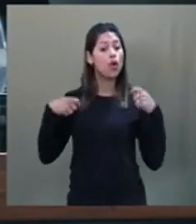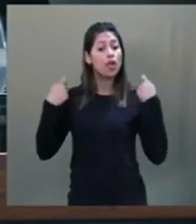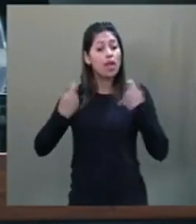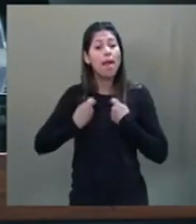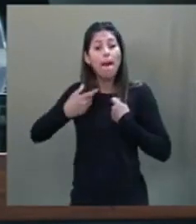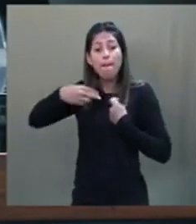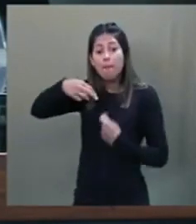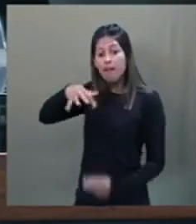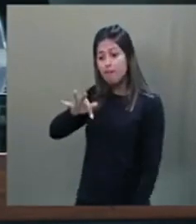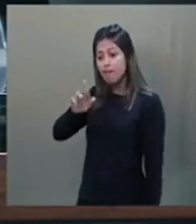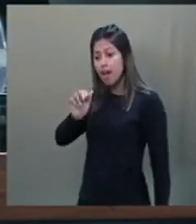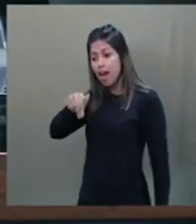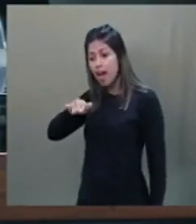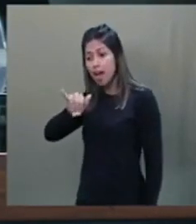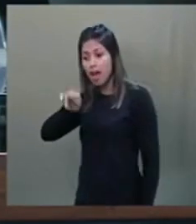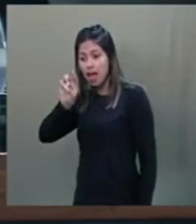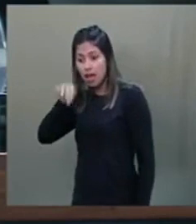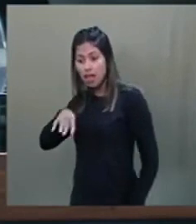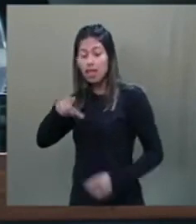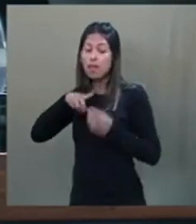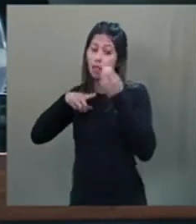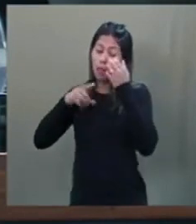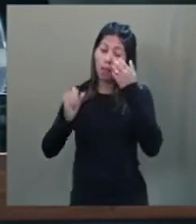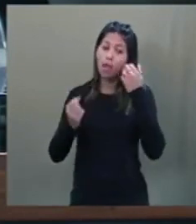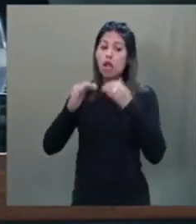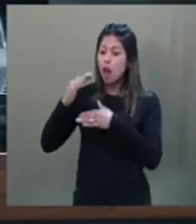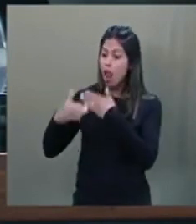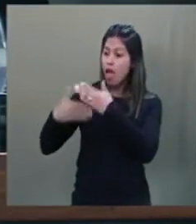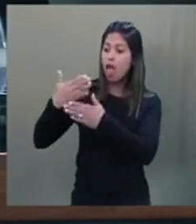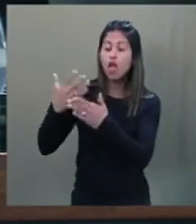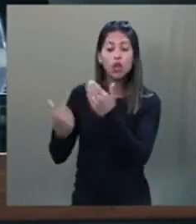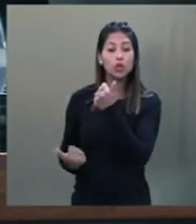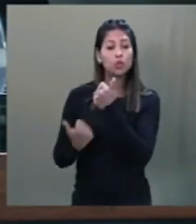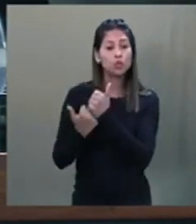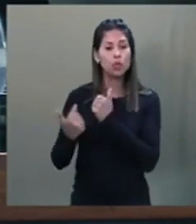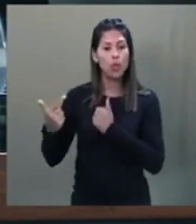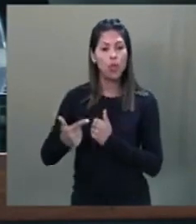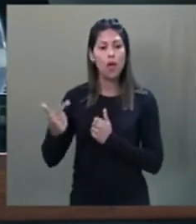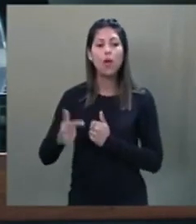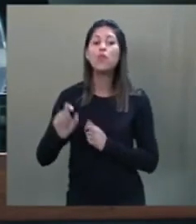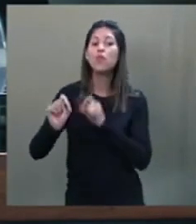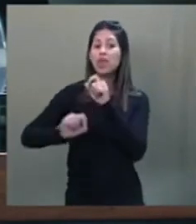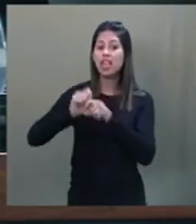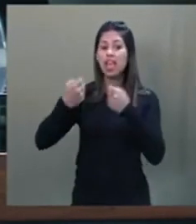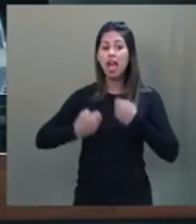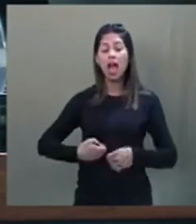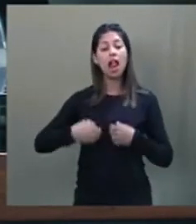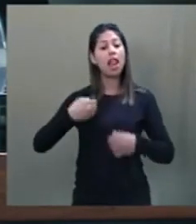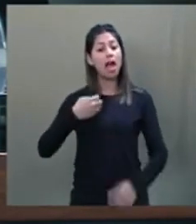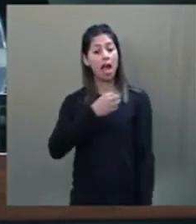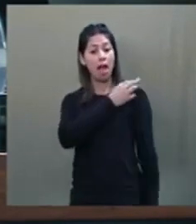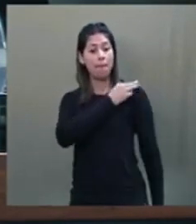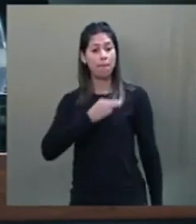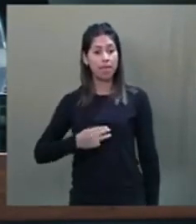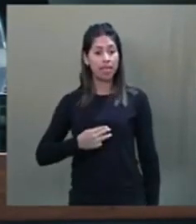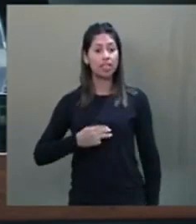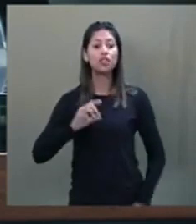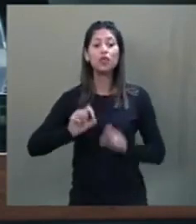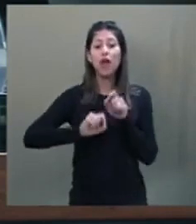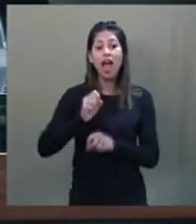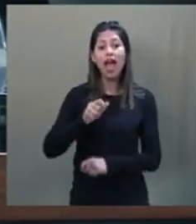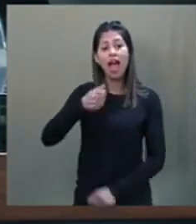certeza do trabalho exitoso também de seu sucessor, o ministro Alexandre de Moraes, que